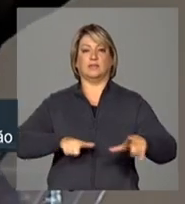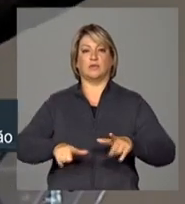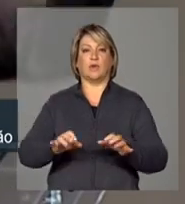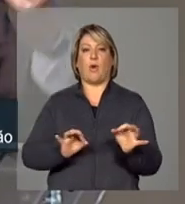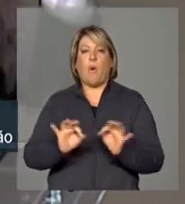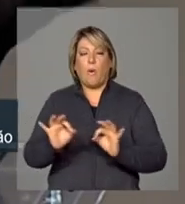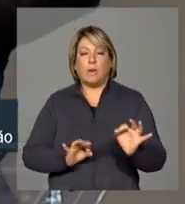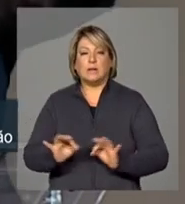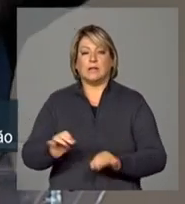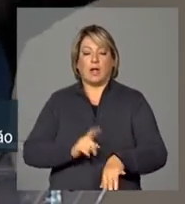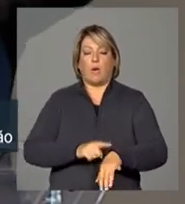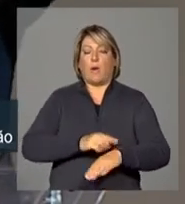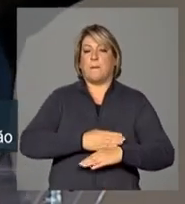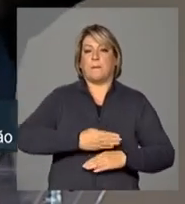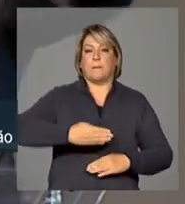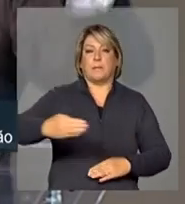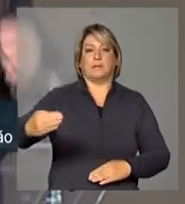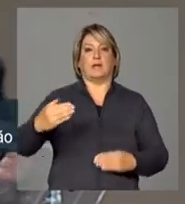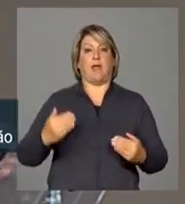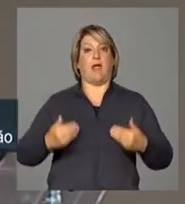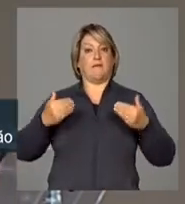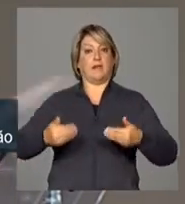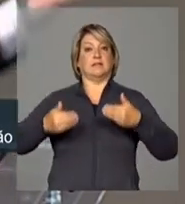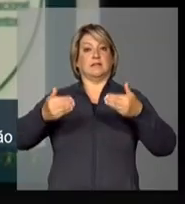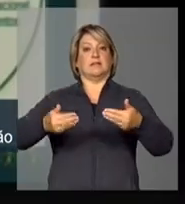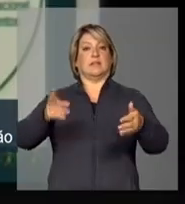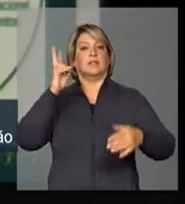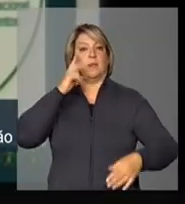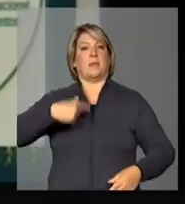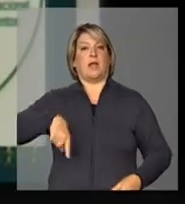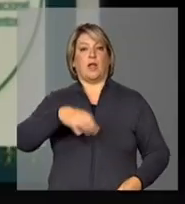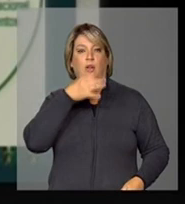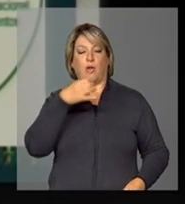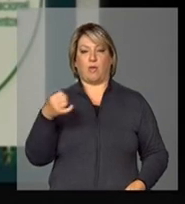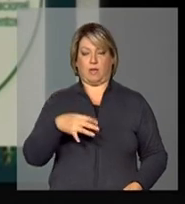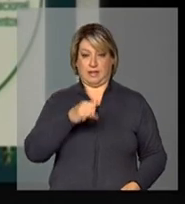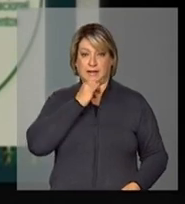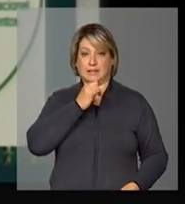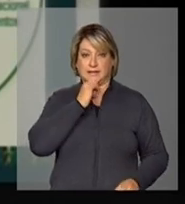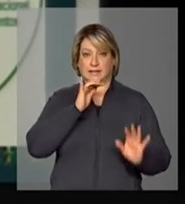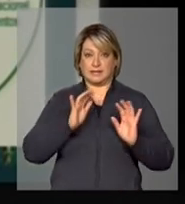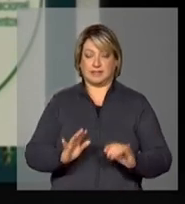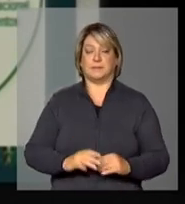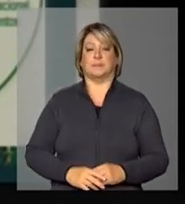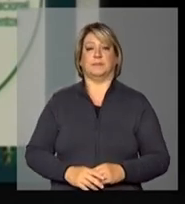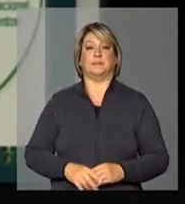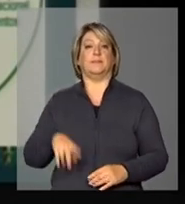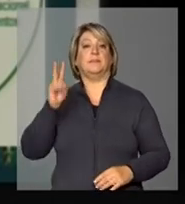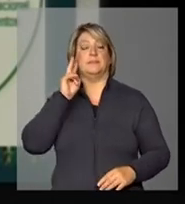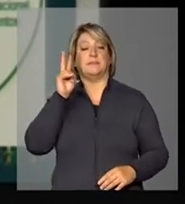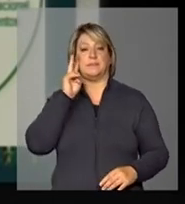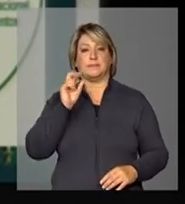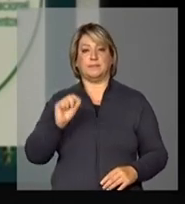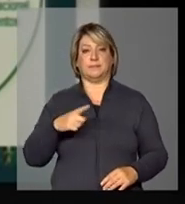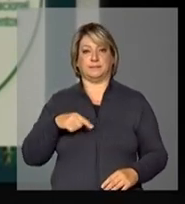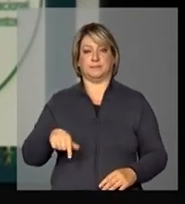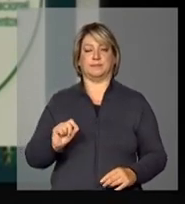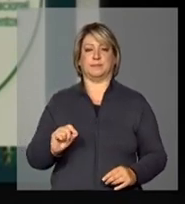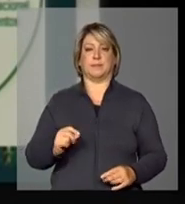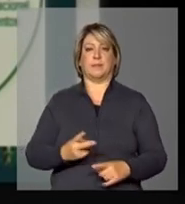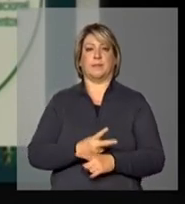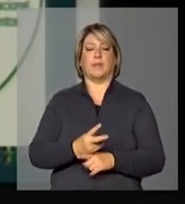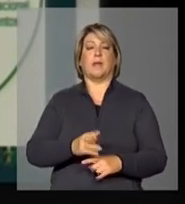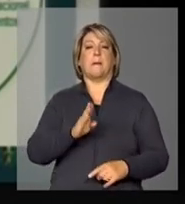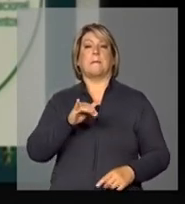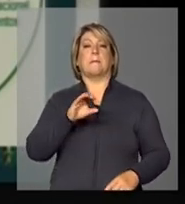para avançar em torno dessas propostas. Aqui eu dou apenas um exemplo no que se refere à exploração da